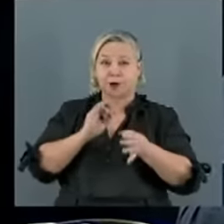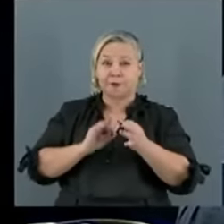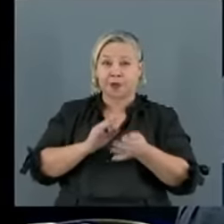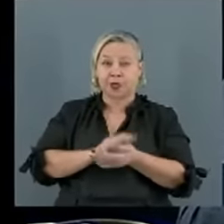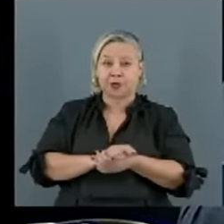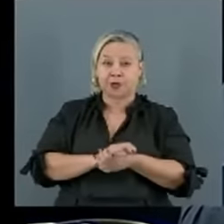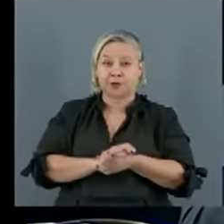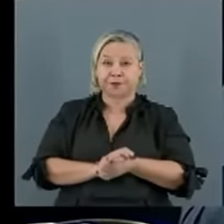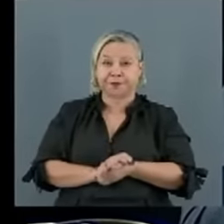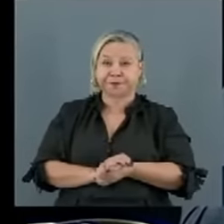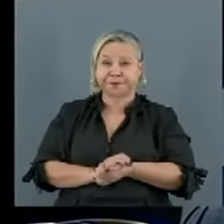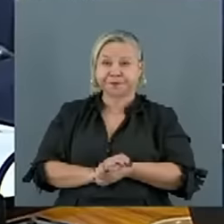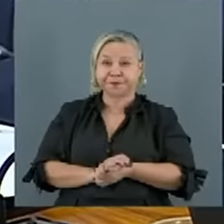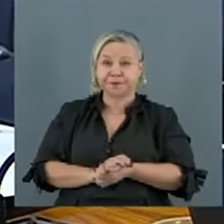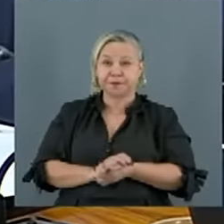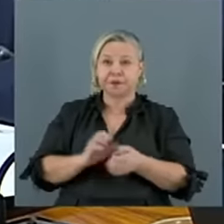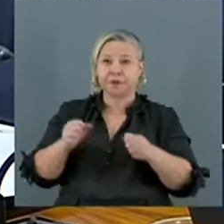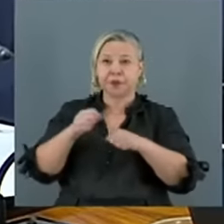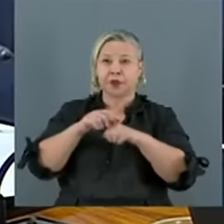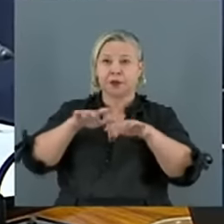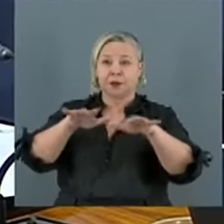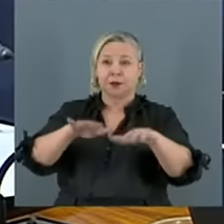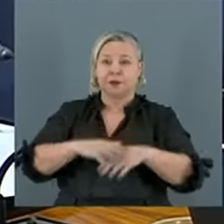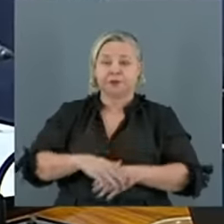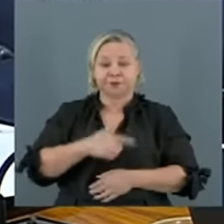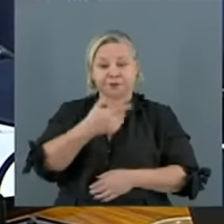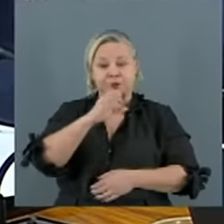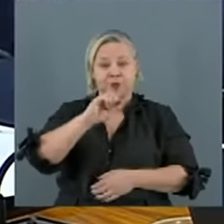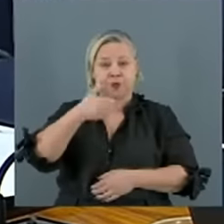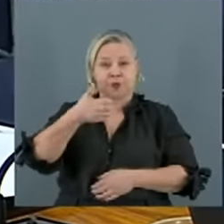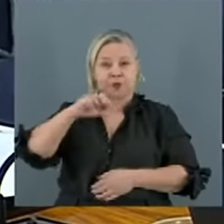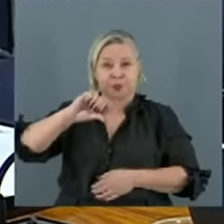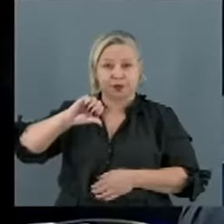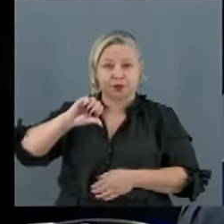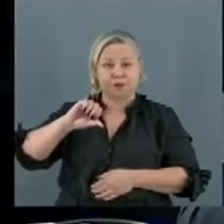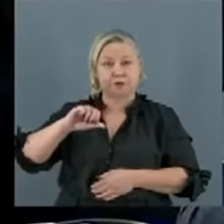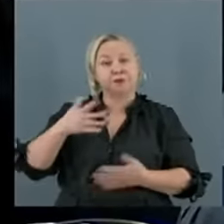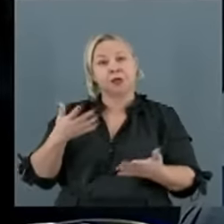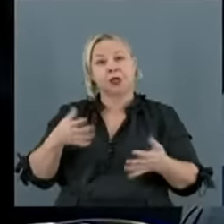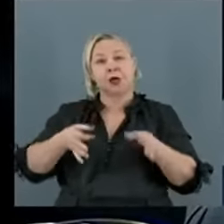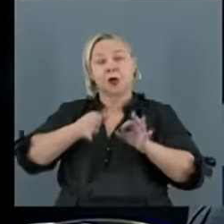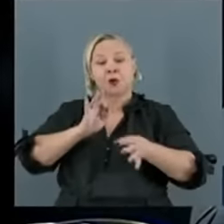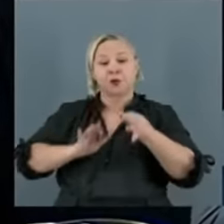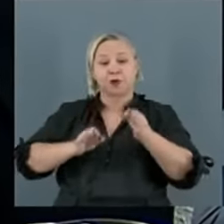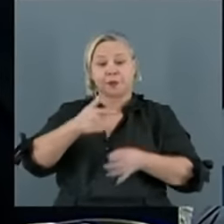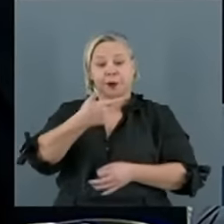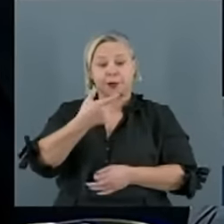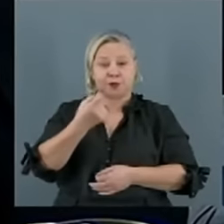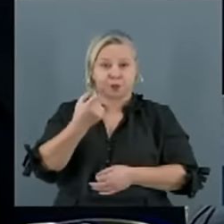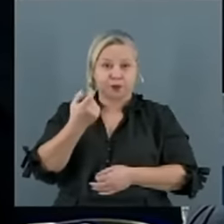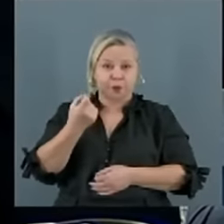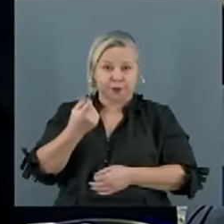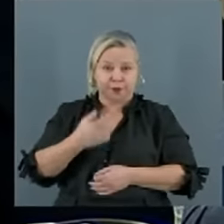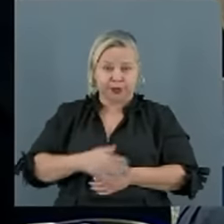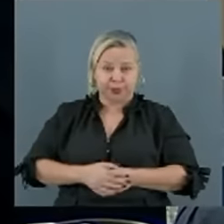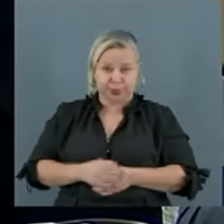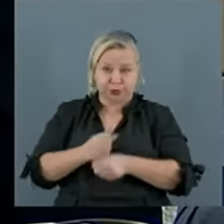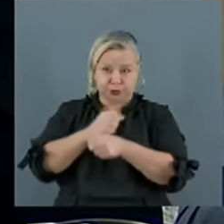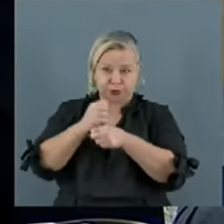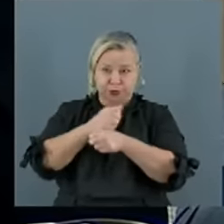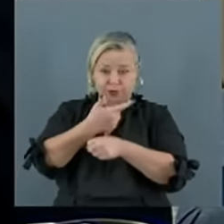Foi dando a ingresso no final de 2019. Mas o julgamento foi em 2020. A confirmação da eliminada do ministro Foquinha.